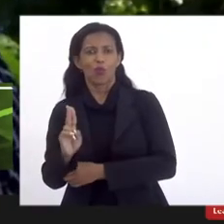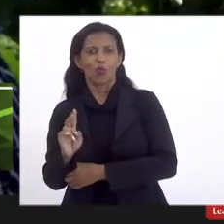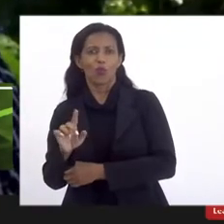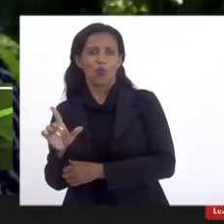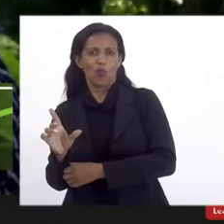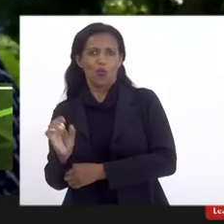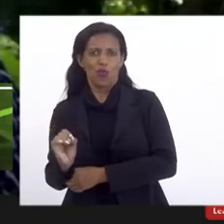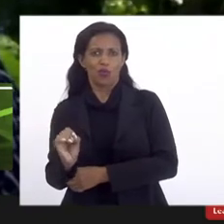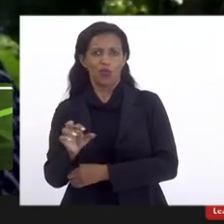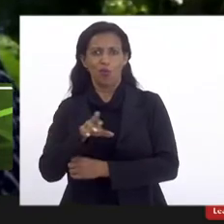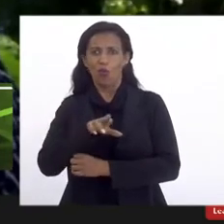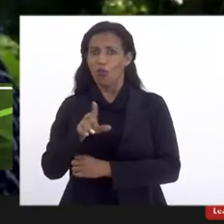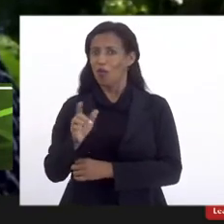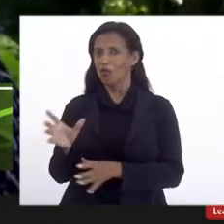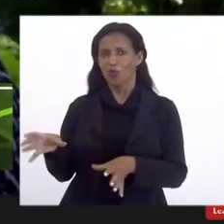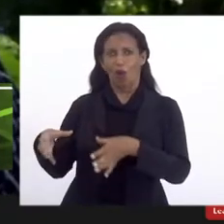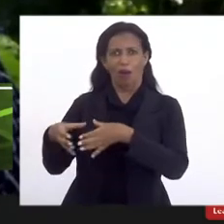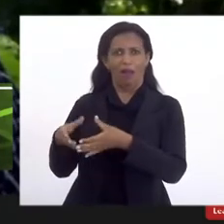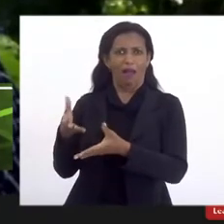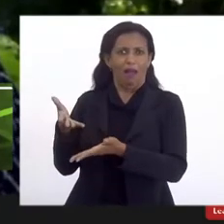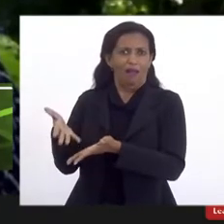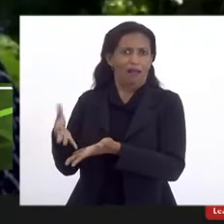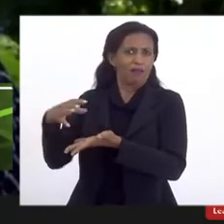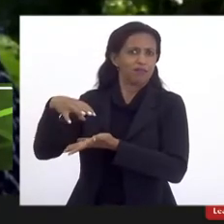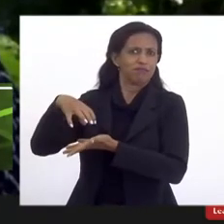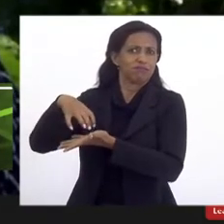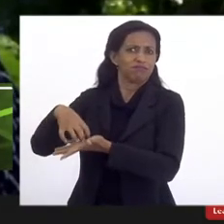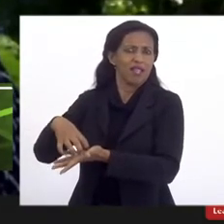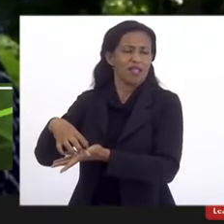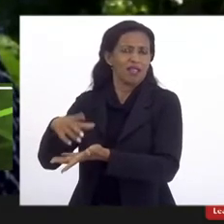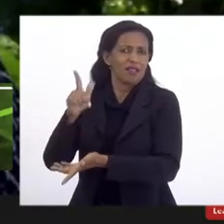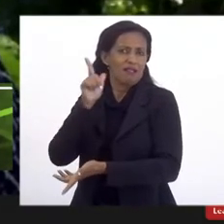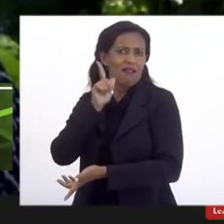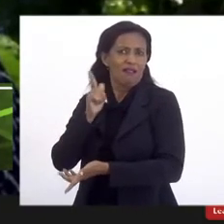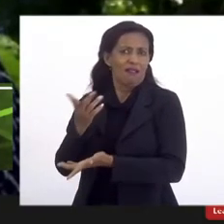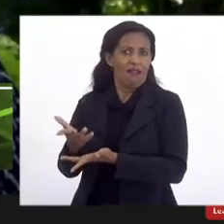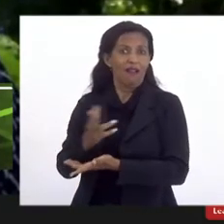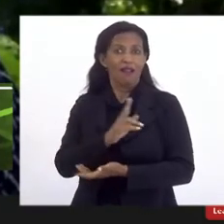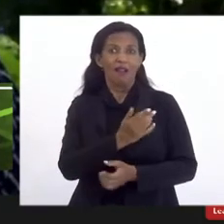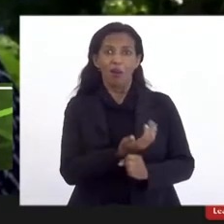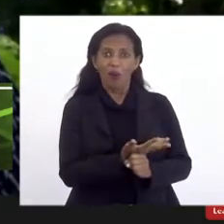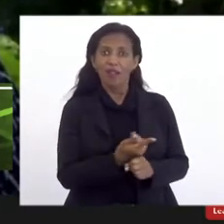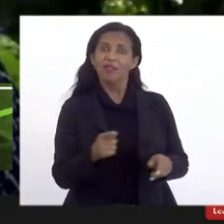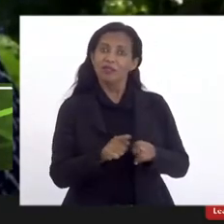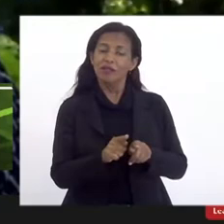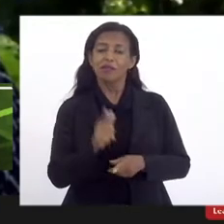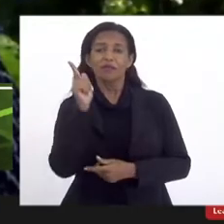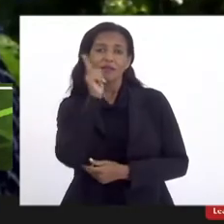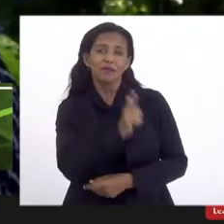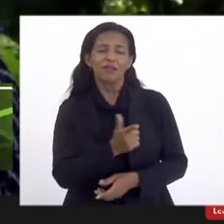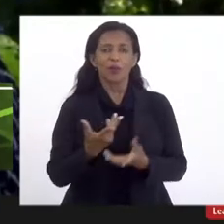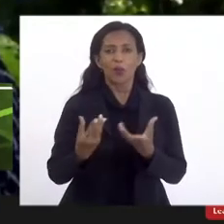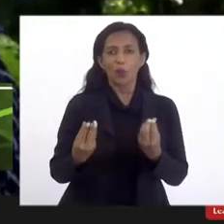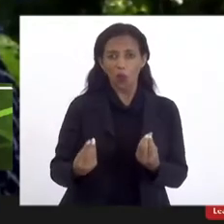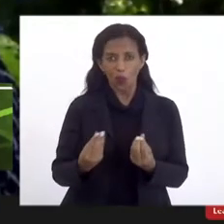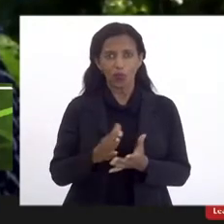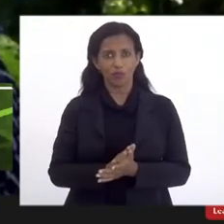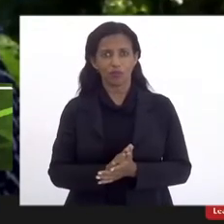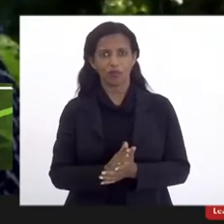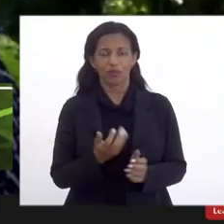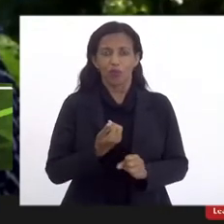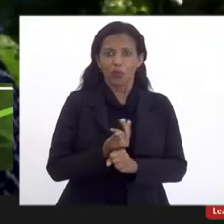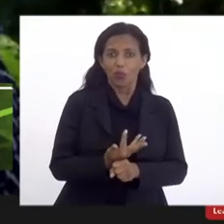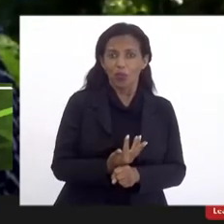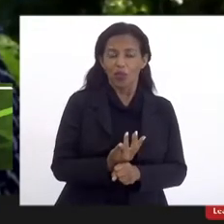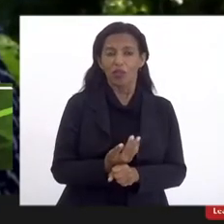Não é só a UESO que vai ganhar com isso, a UERJ também vai ganhar muito. A UERJ vai